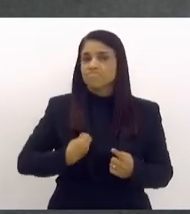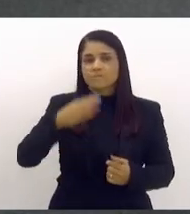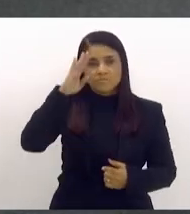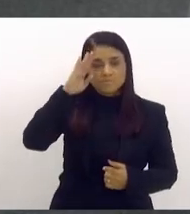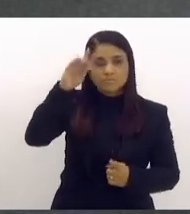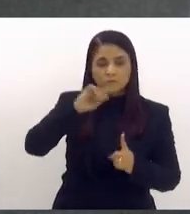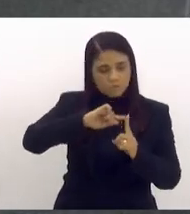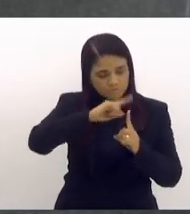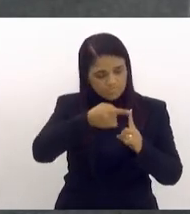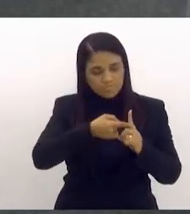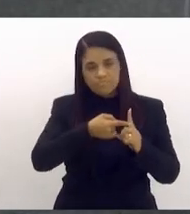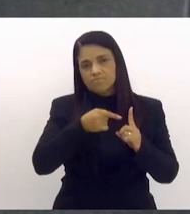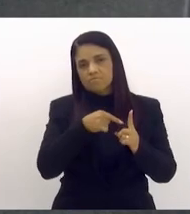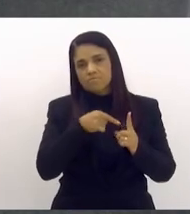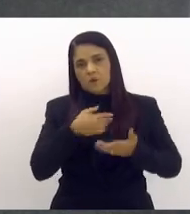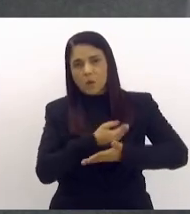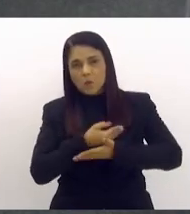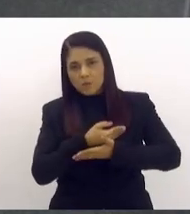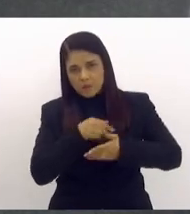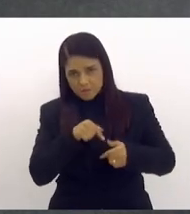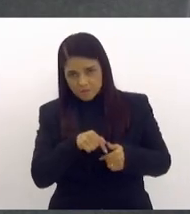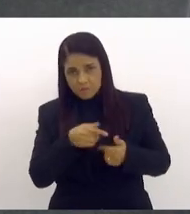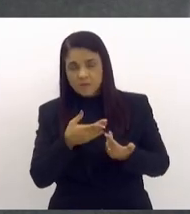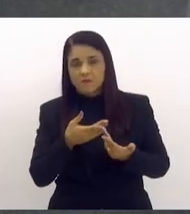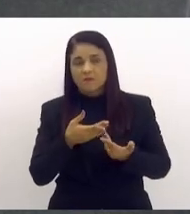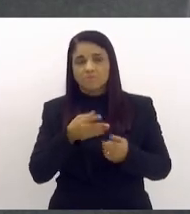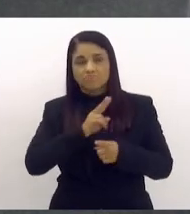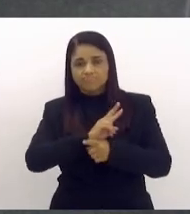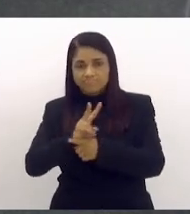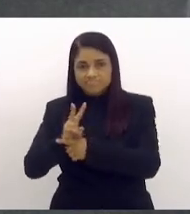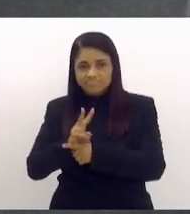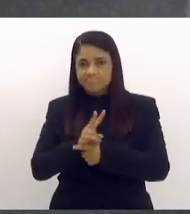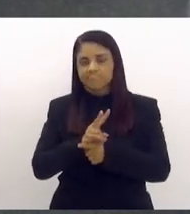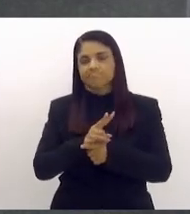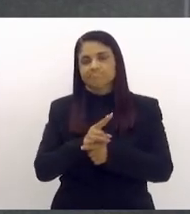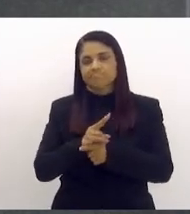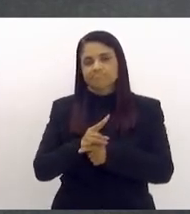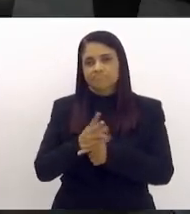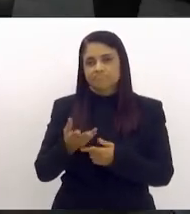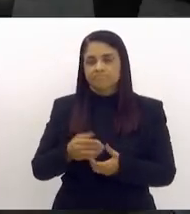risco, portanto, deve ser protegida, que é a vida da criança em formação.